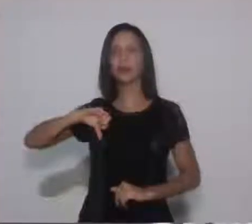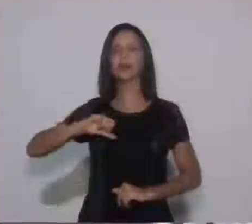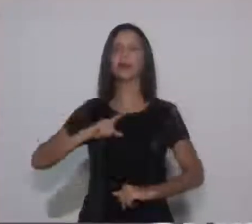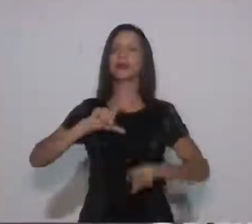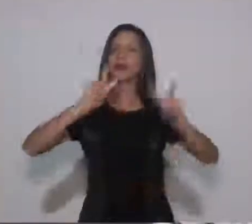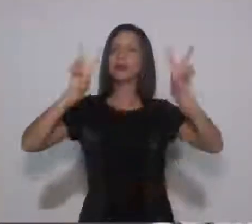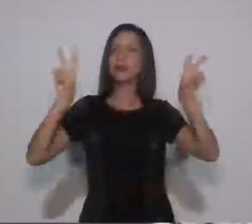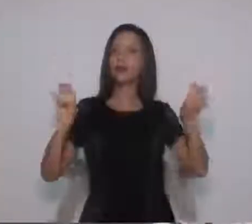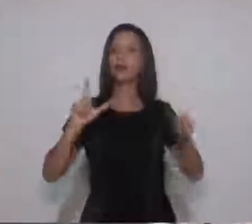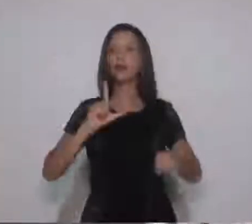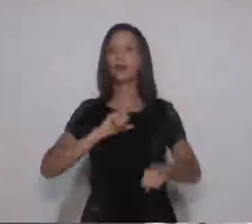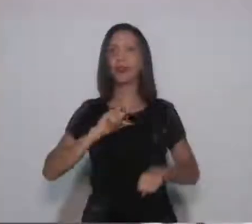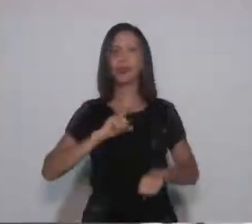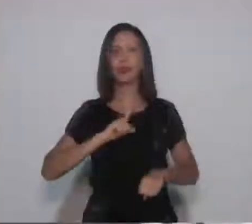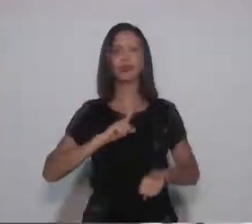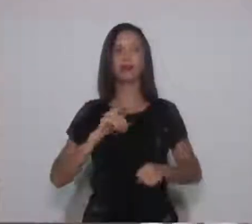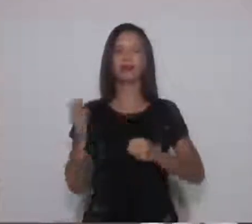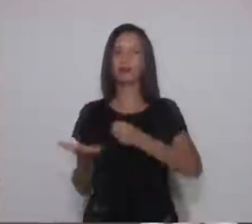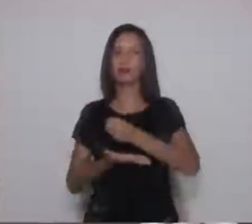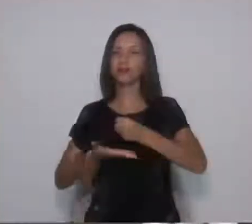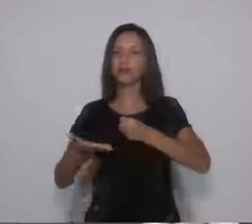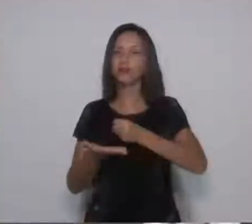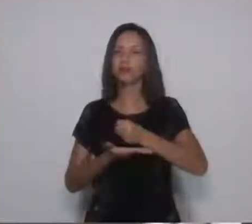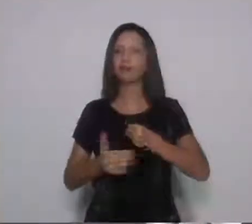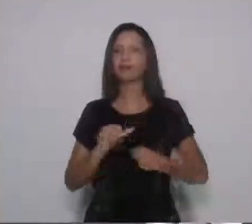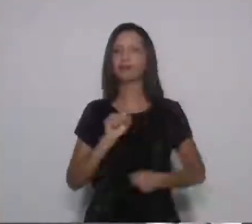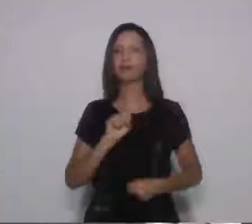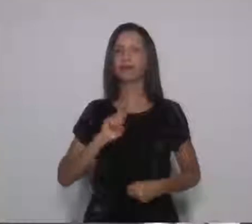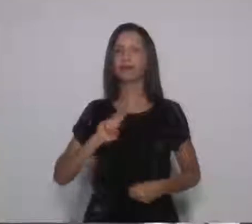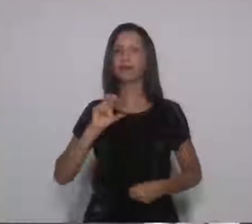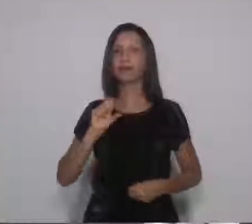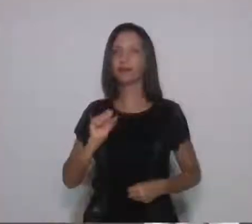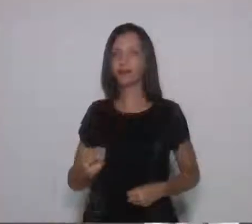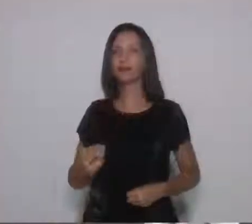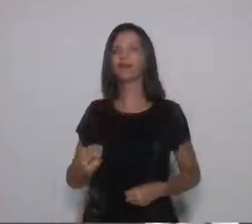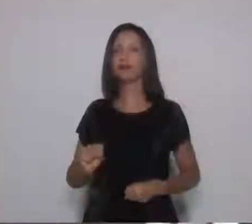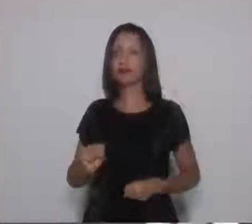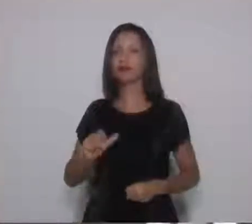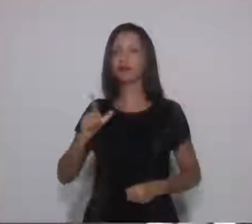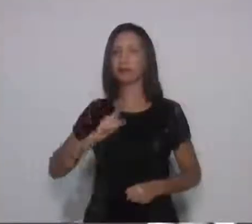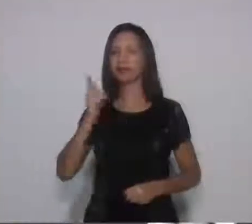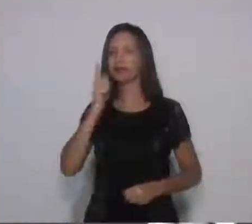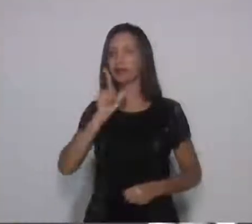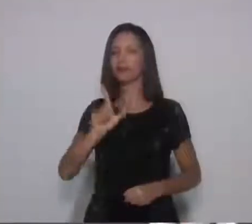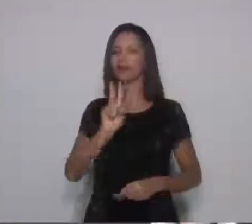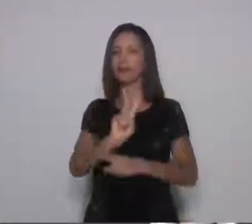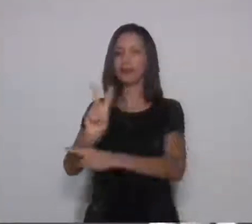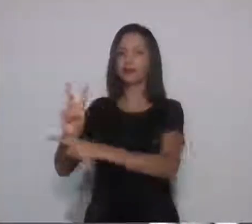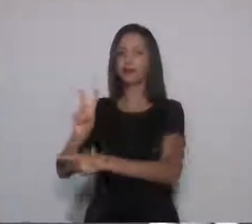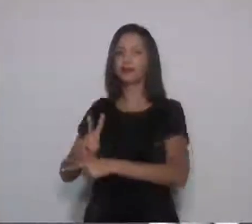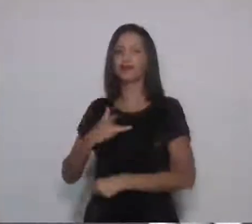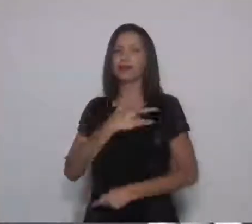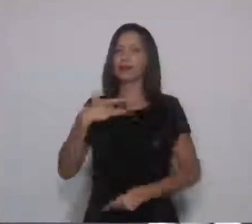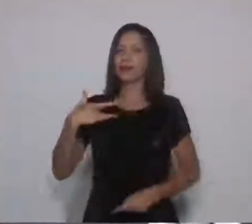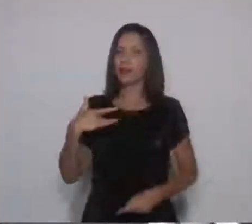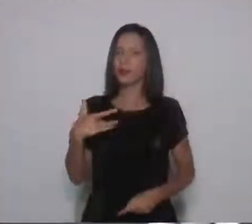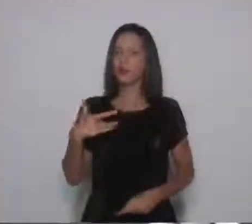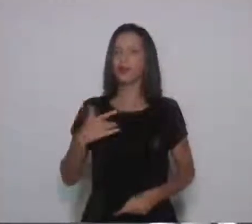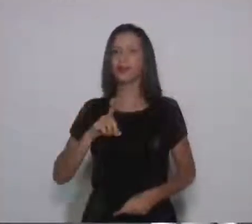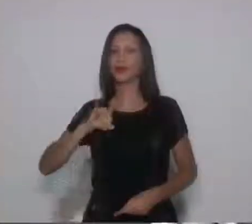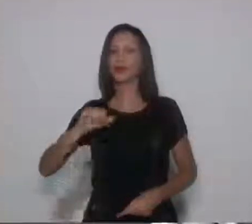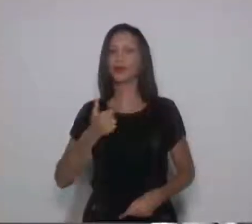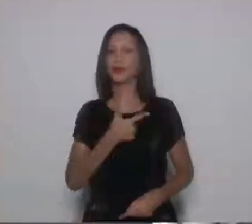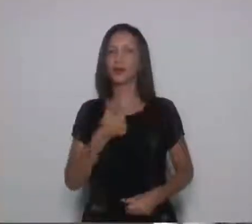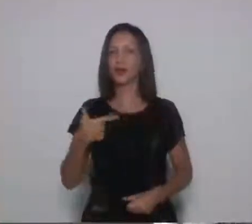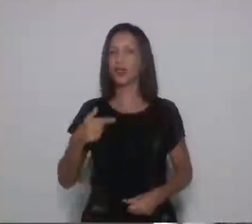tema será Consolidação do SUS para Manutenção do Direito à Saúde, que será dia 22